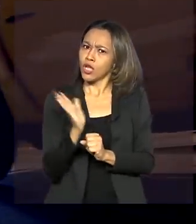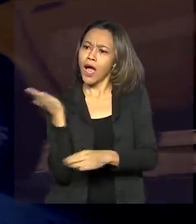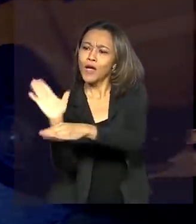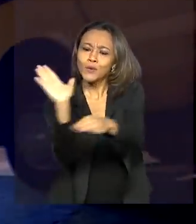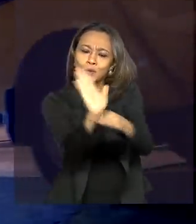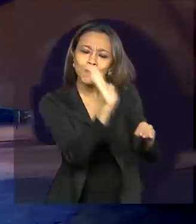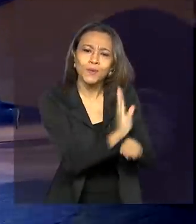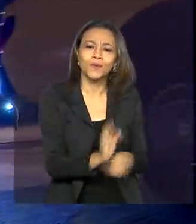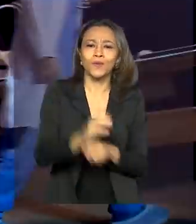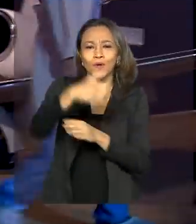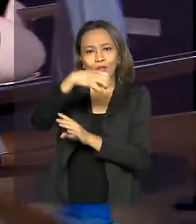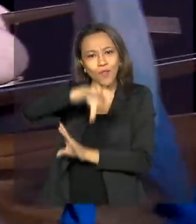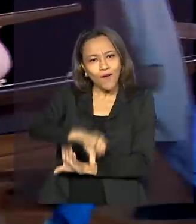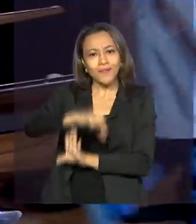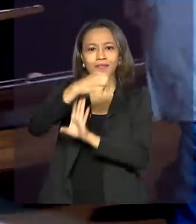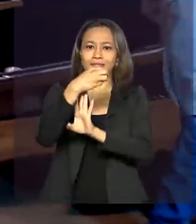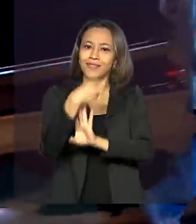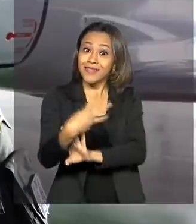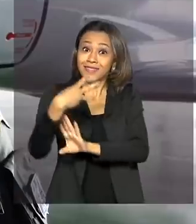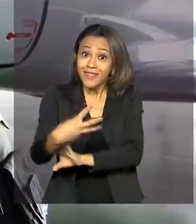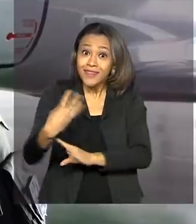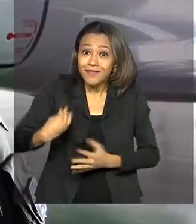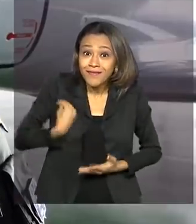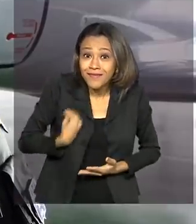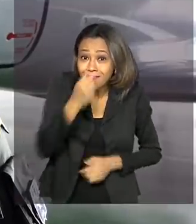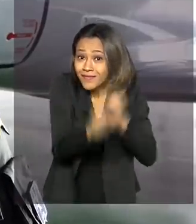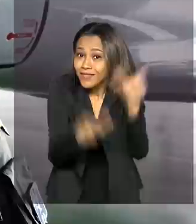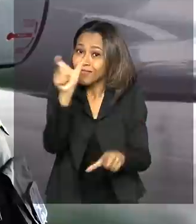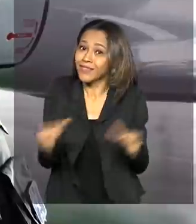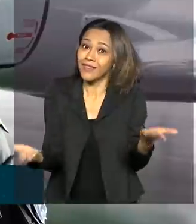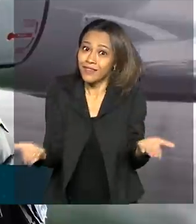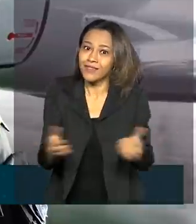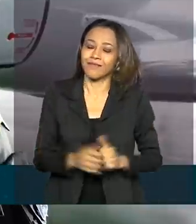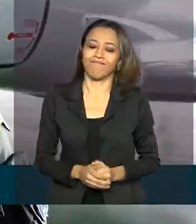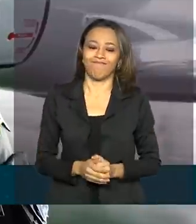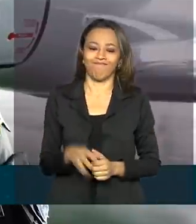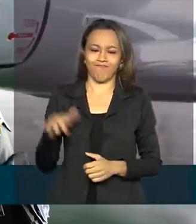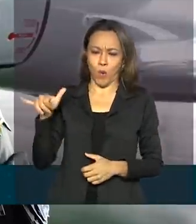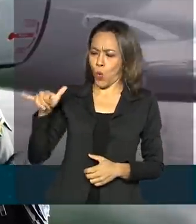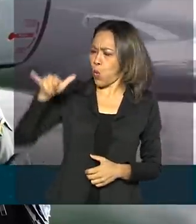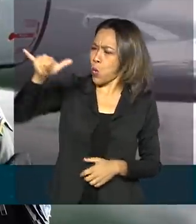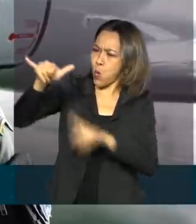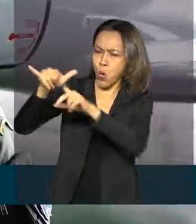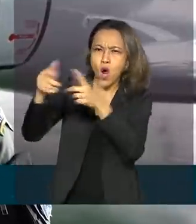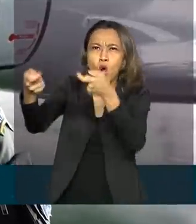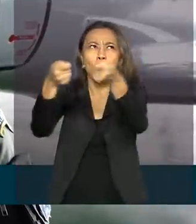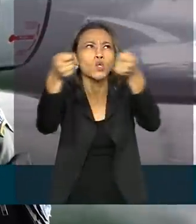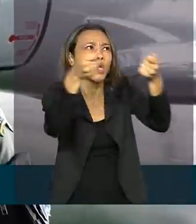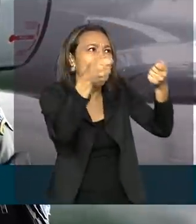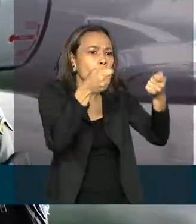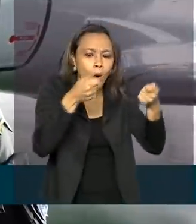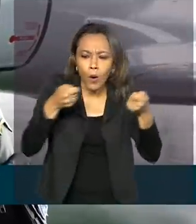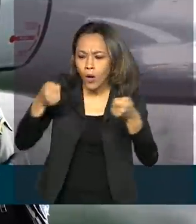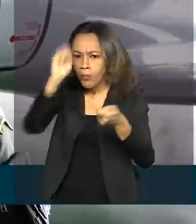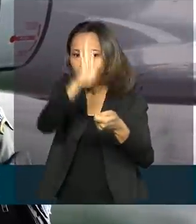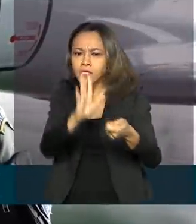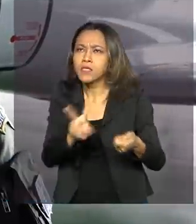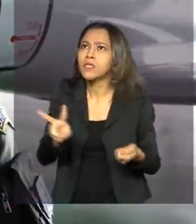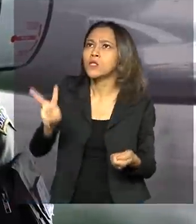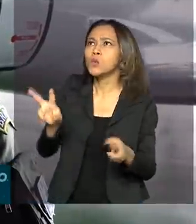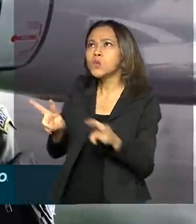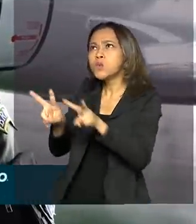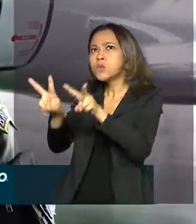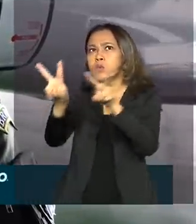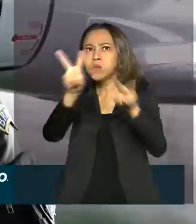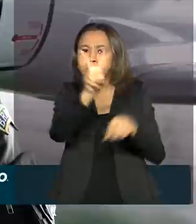933 vidas. As asas que controlam, que defendem e que entregam o território nacional são as